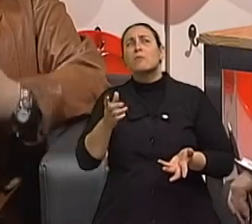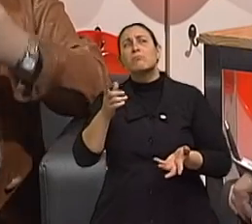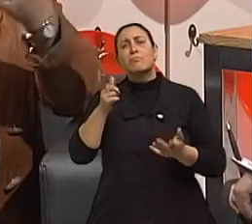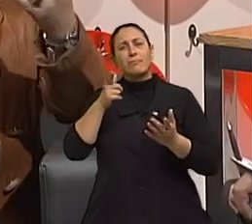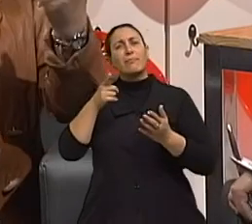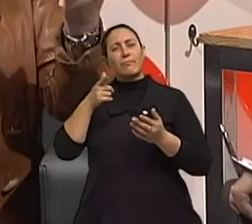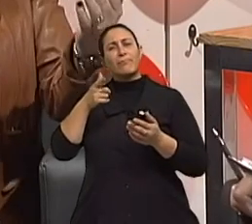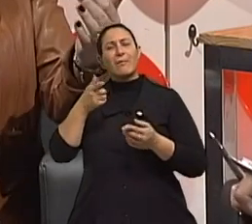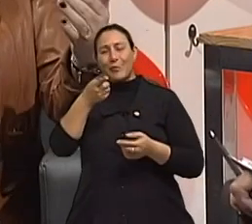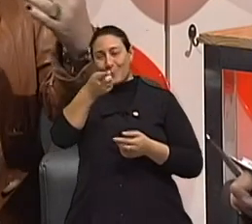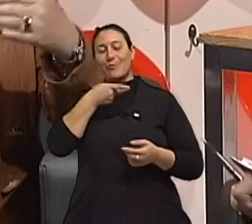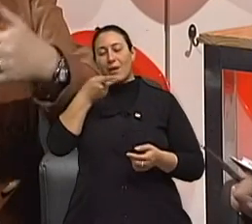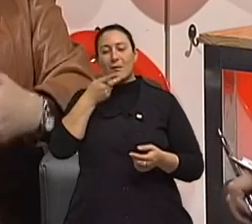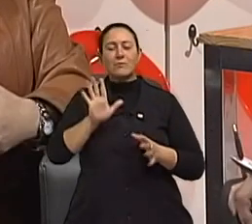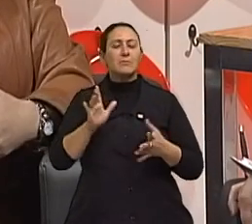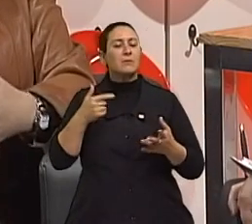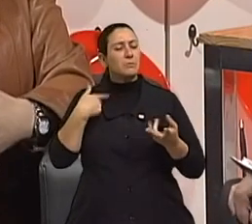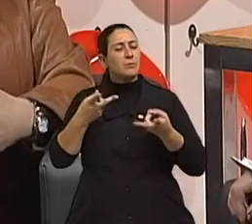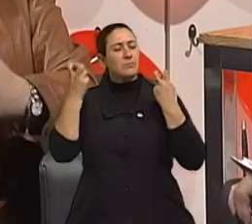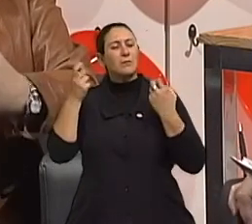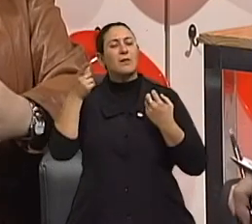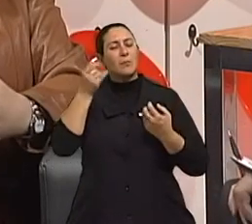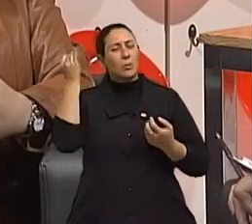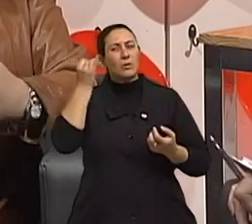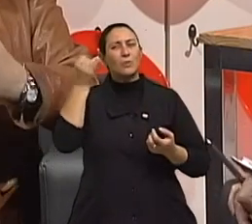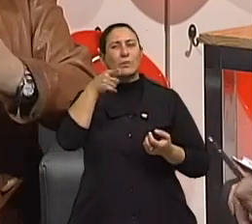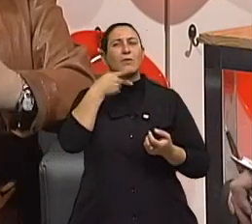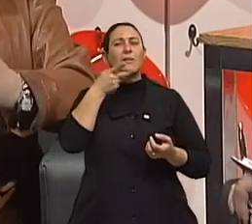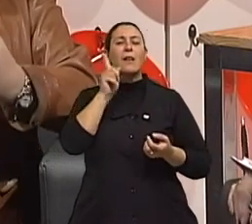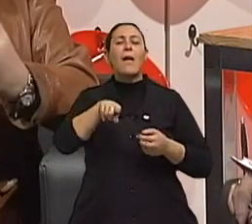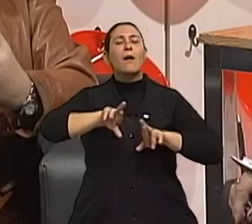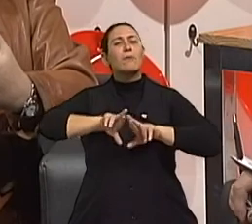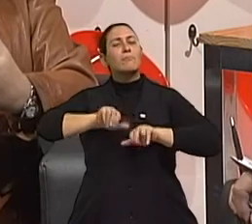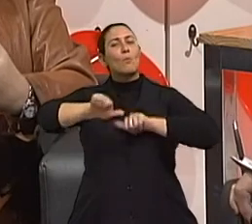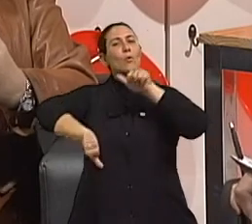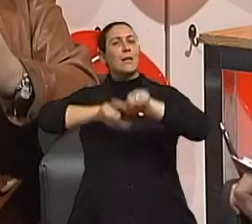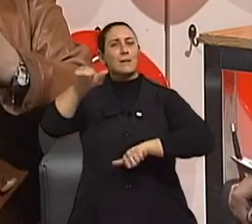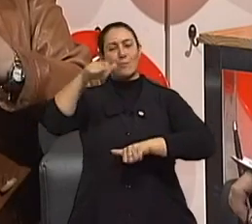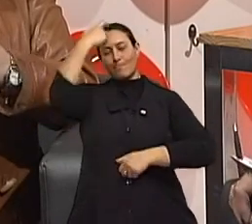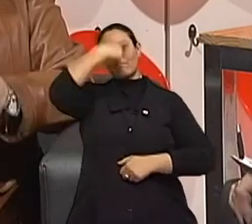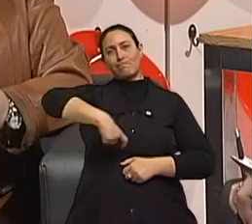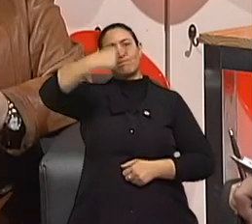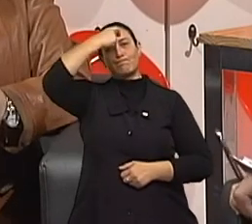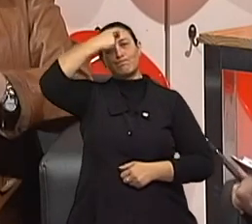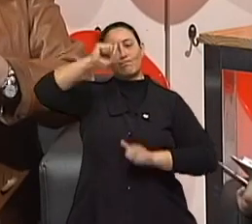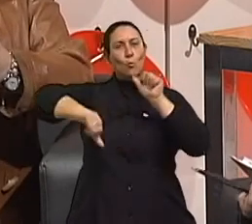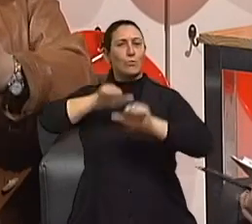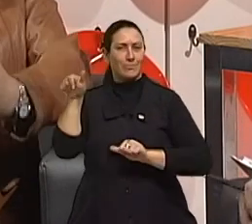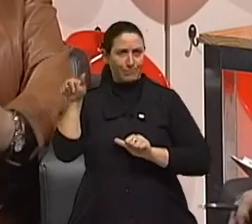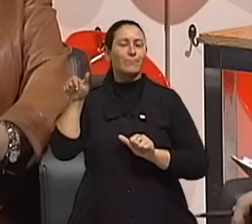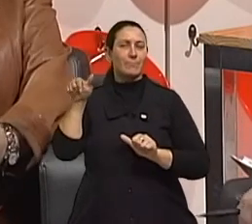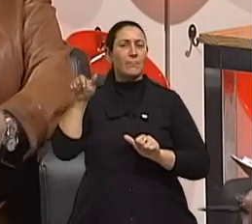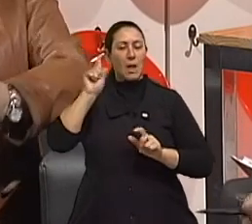Tem uma questão que tu colocas, que me parece bastante importante, que é uma mudança de atitude, do desejo para